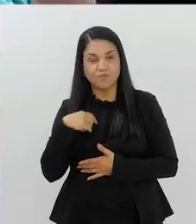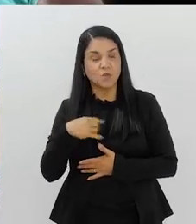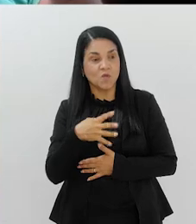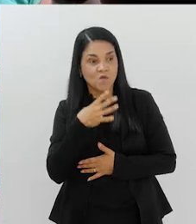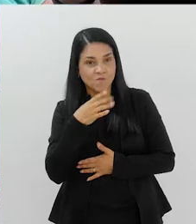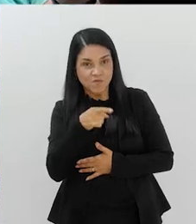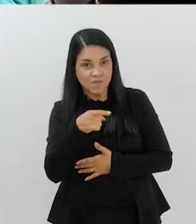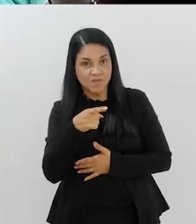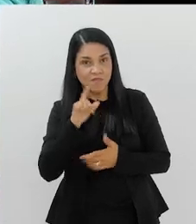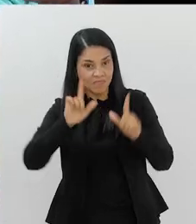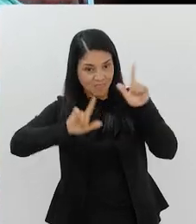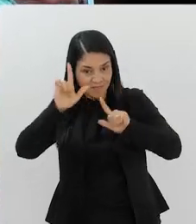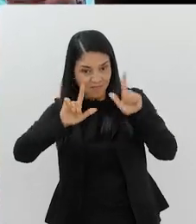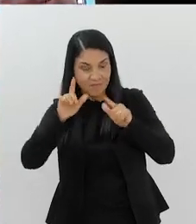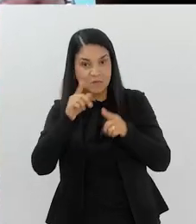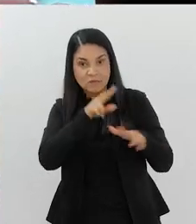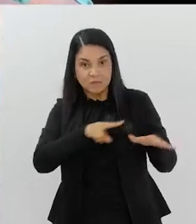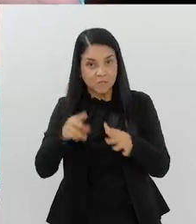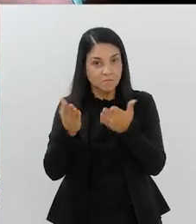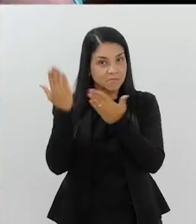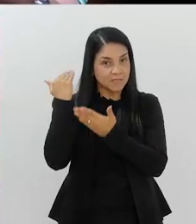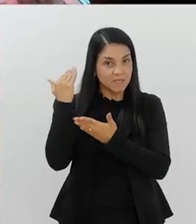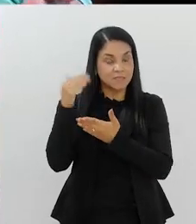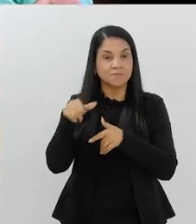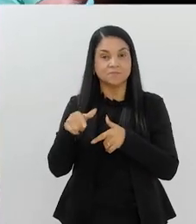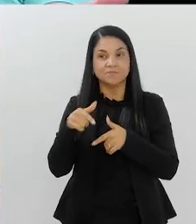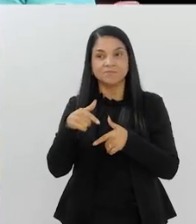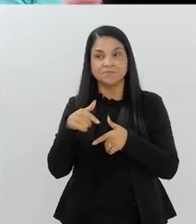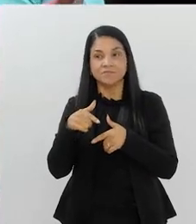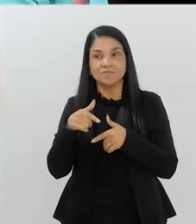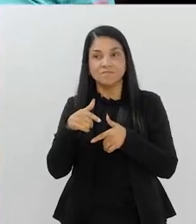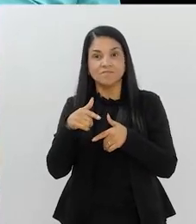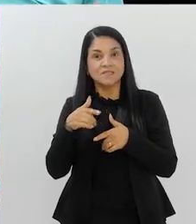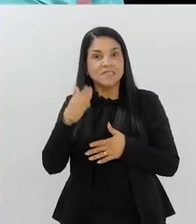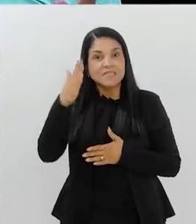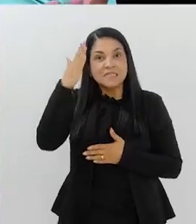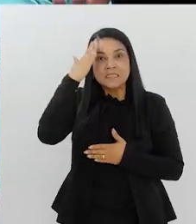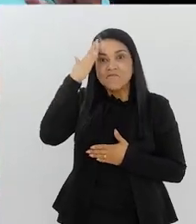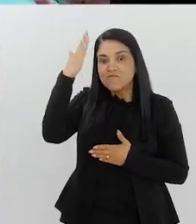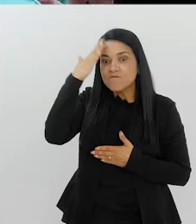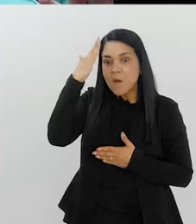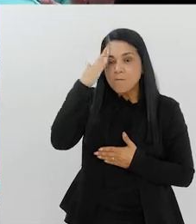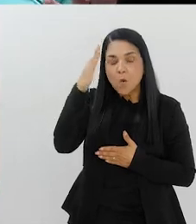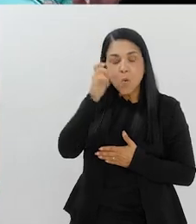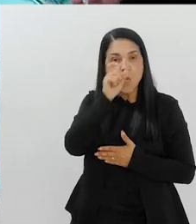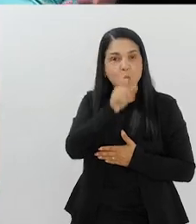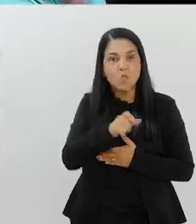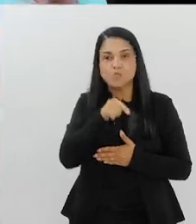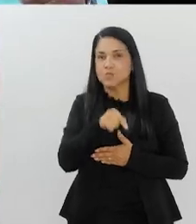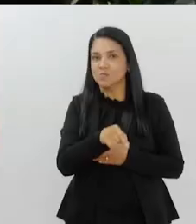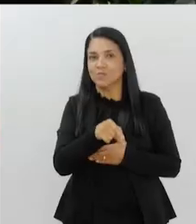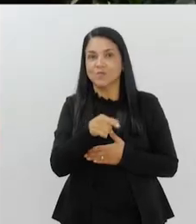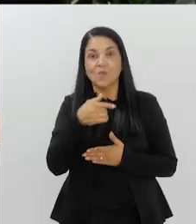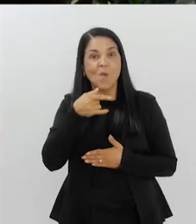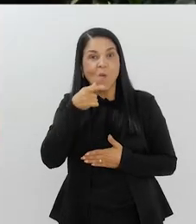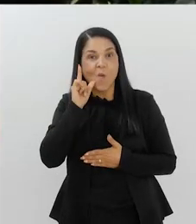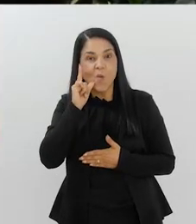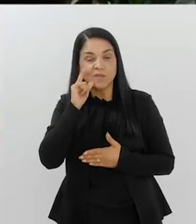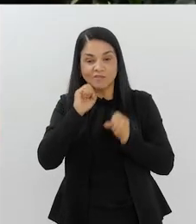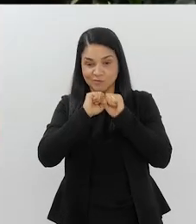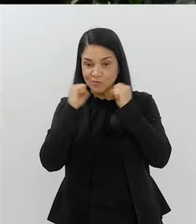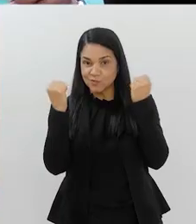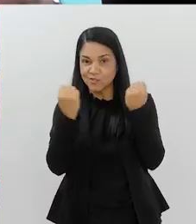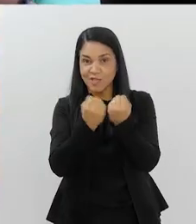Expo COBE, semana passada, Clodo. Celebridade, Celebridade. Ontem estava no